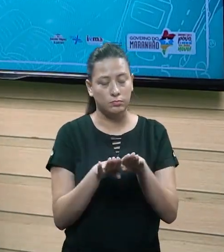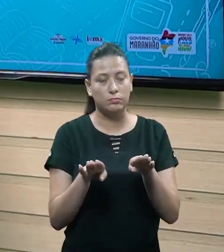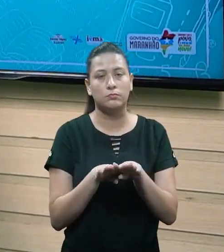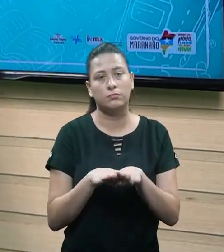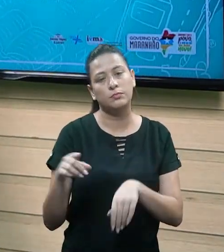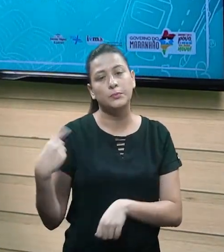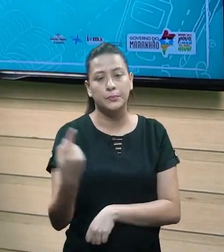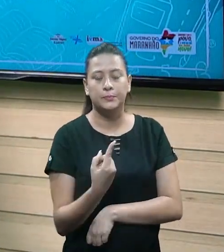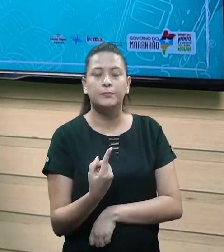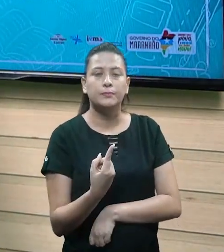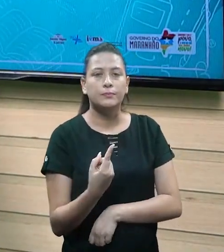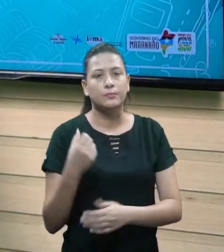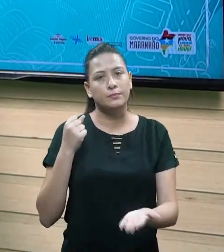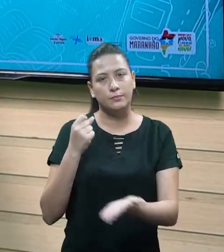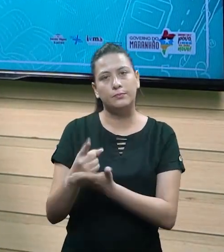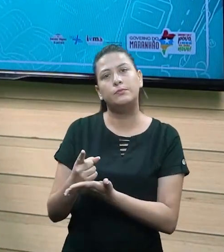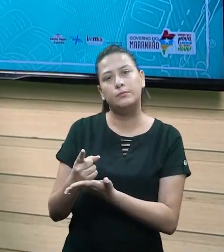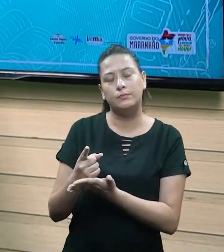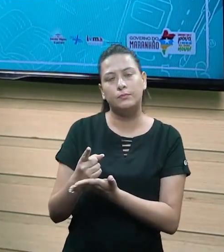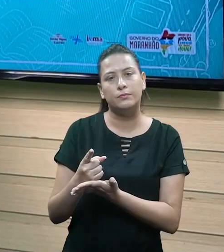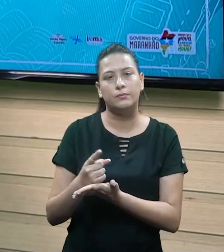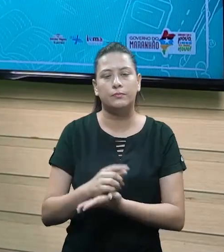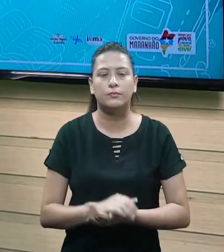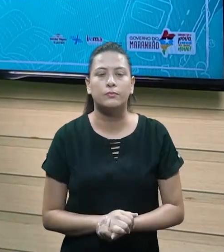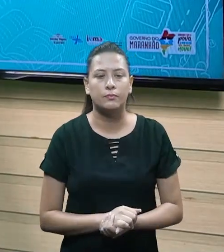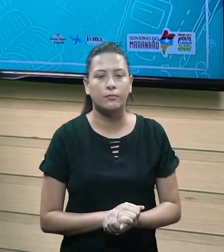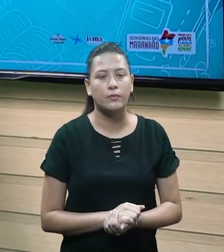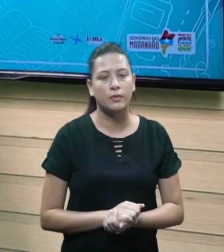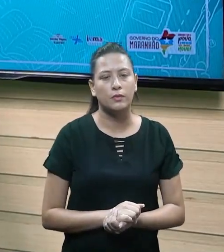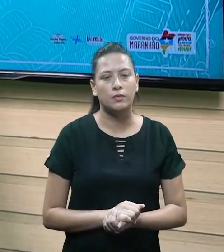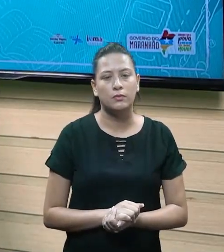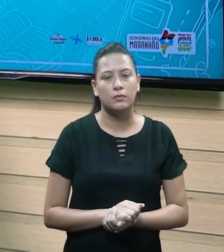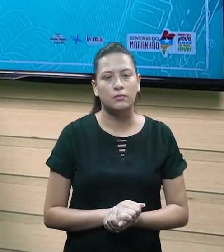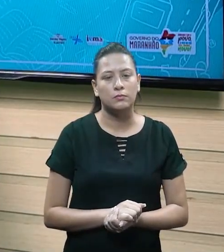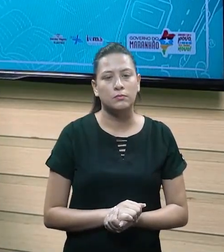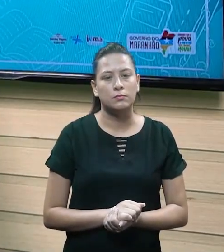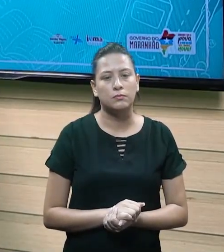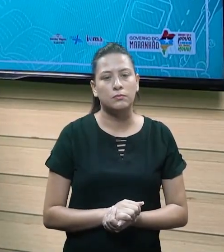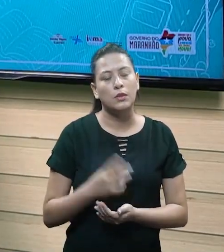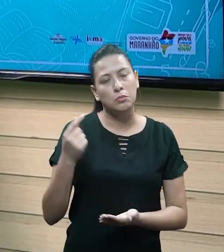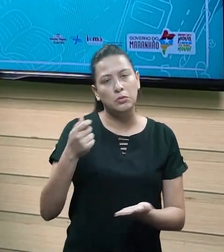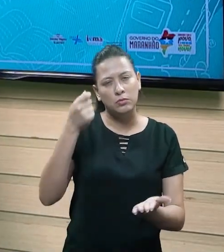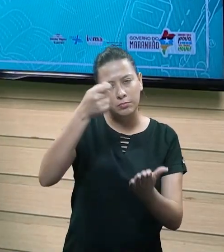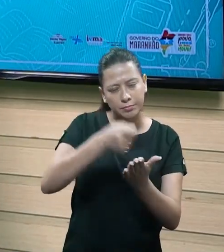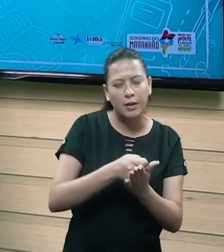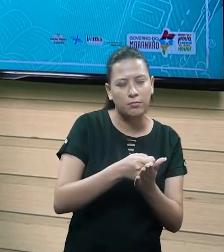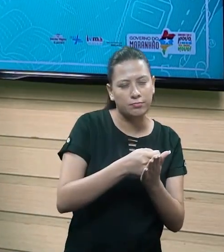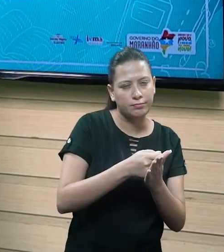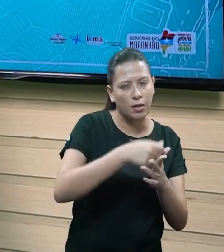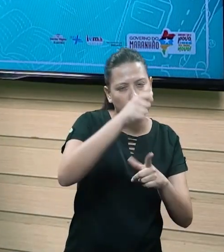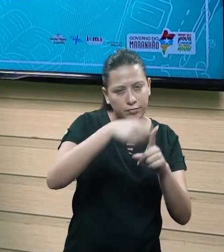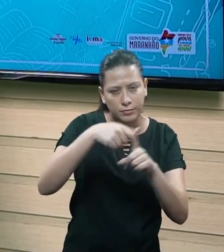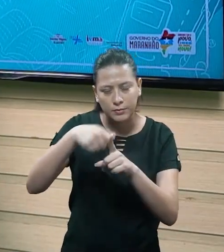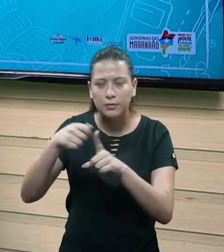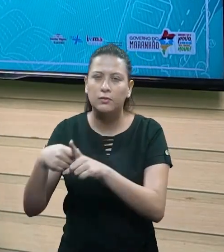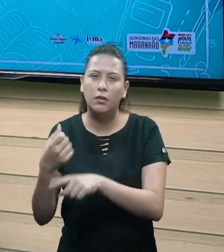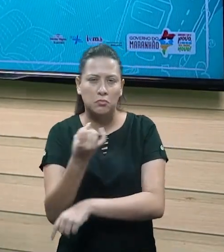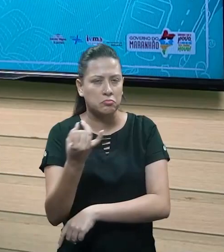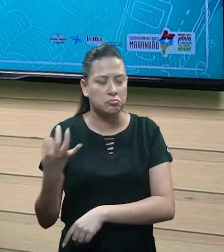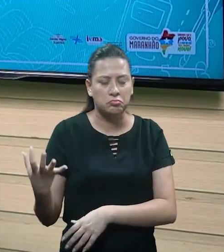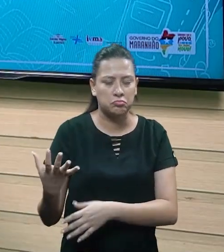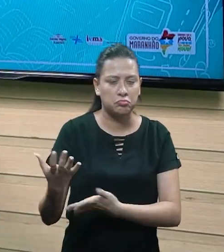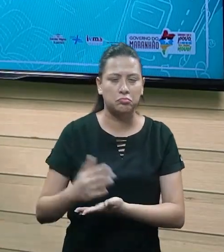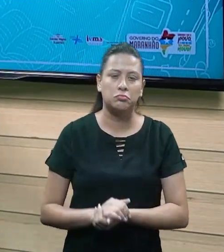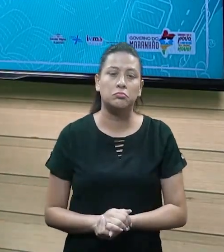de cartão, documento que a gente recebe quem tá, fez uma compra do eletrodoméstico e compramos parcelado em uma certa quantidade de vezes, tá bom? Então, à medida que nós vamos